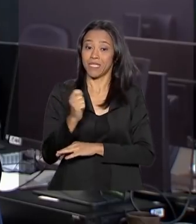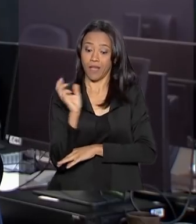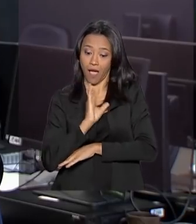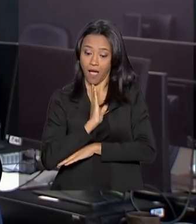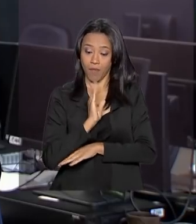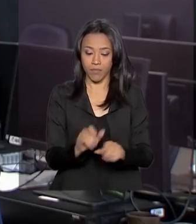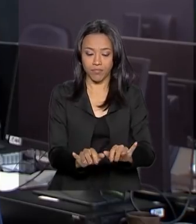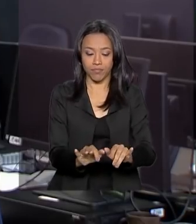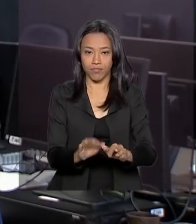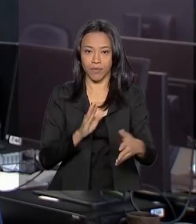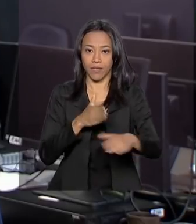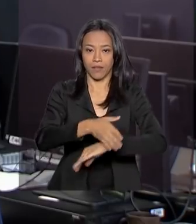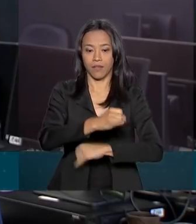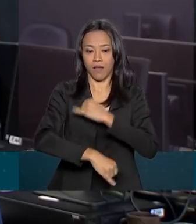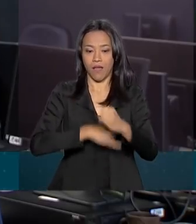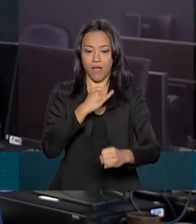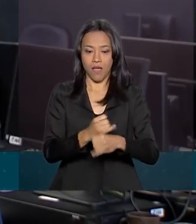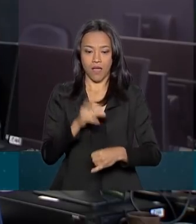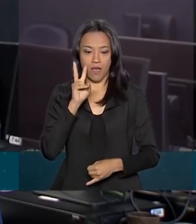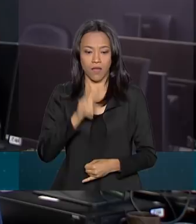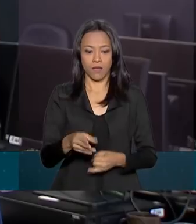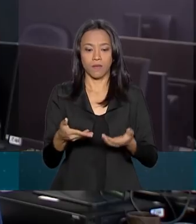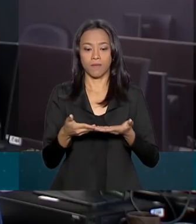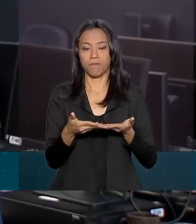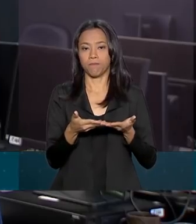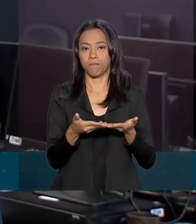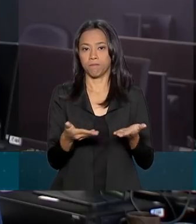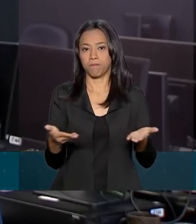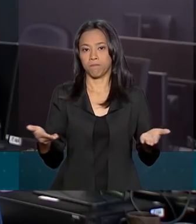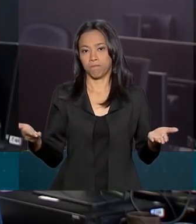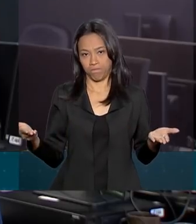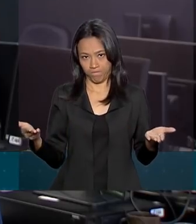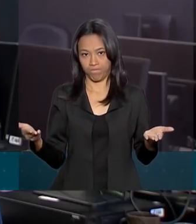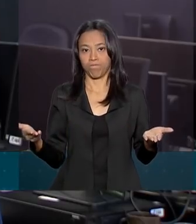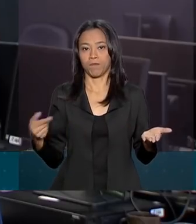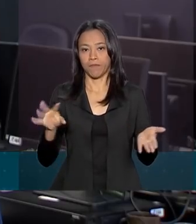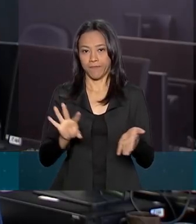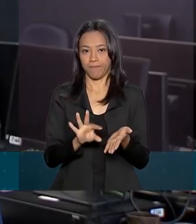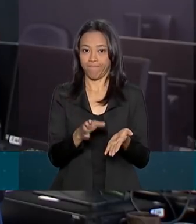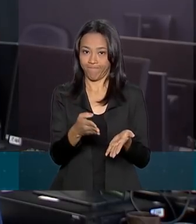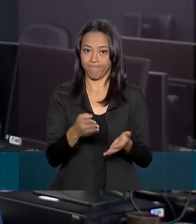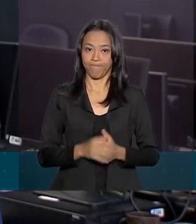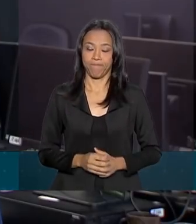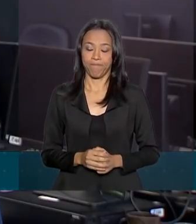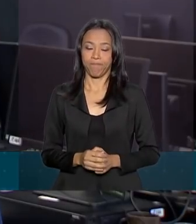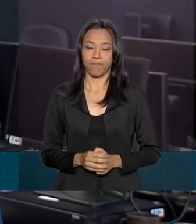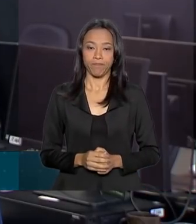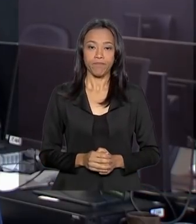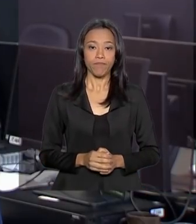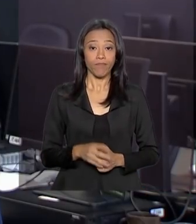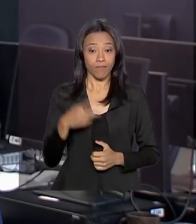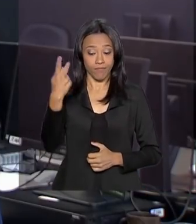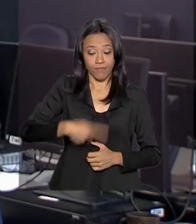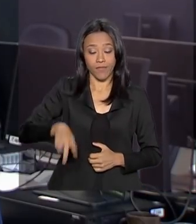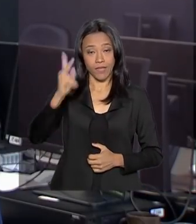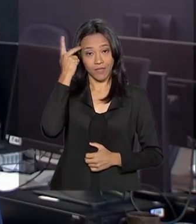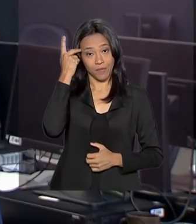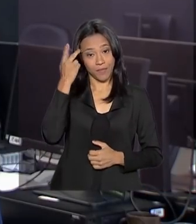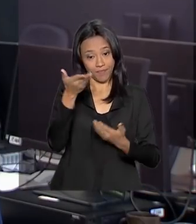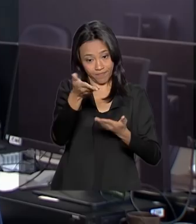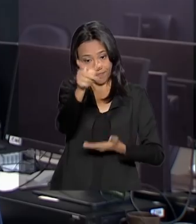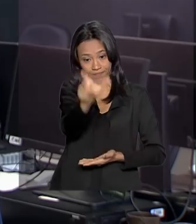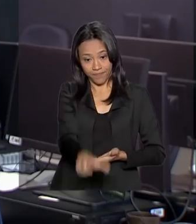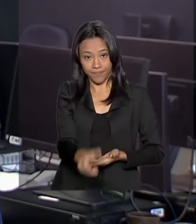computador e entrar no site sisu.mec.gov.br. De São Paulo, Ricardo